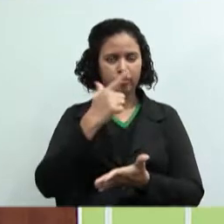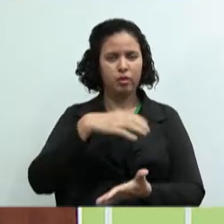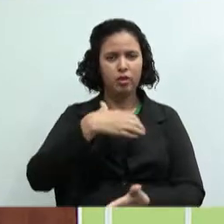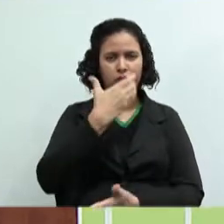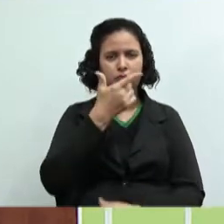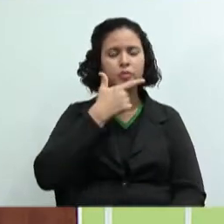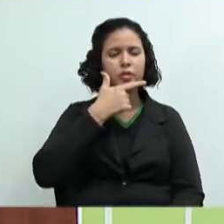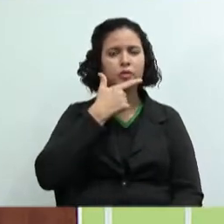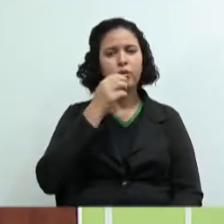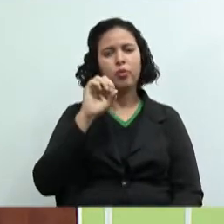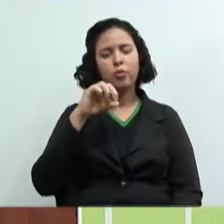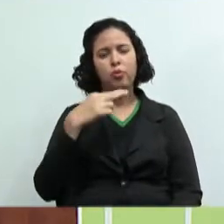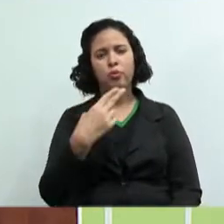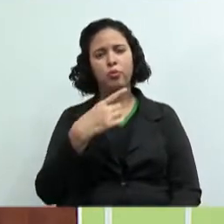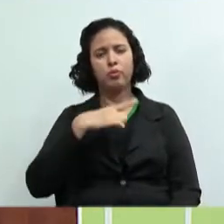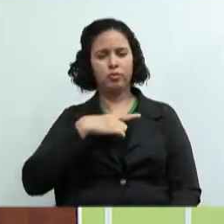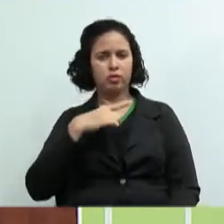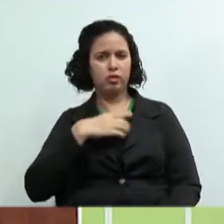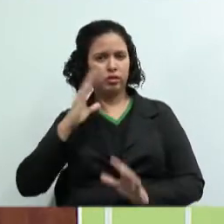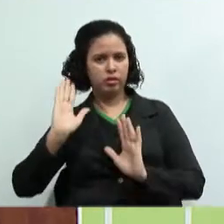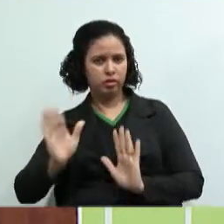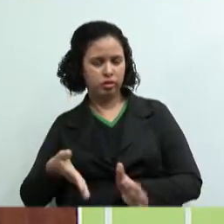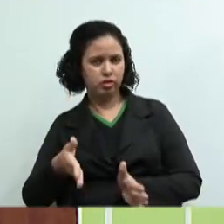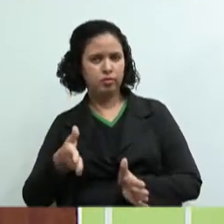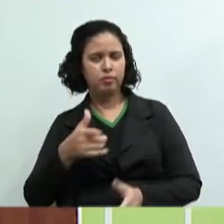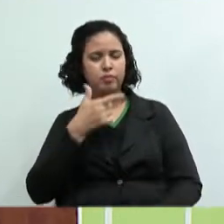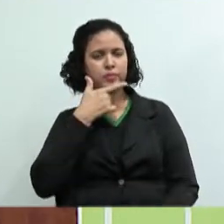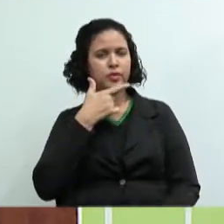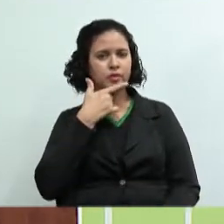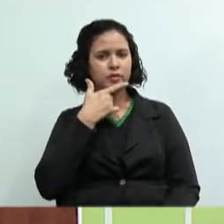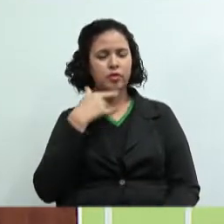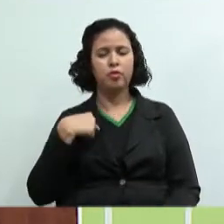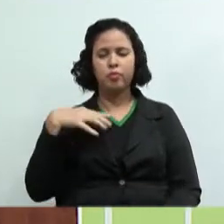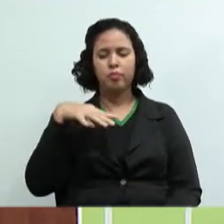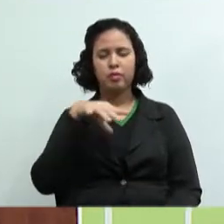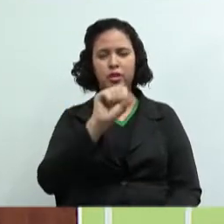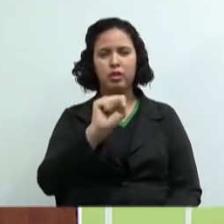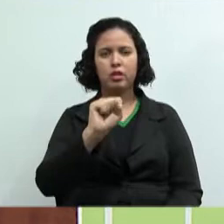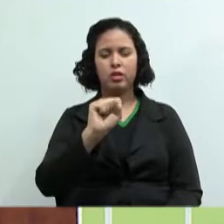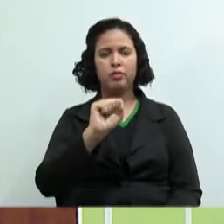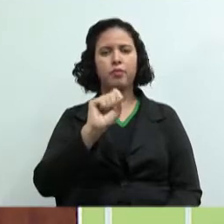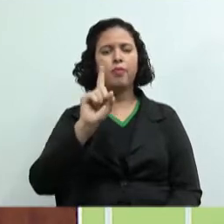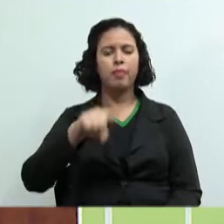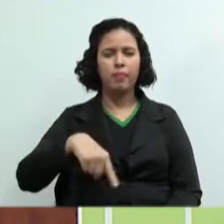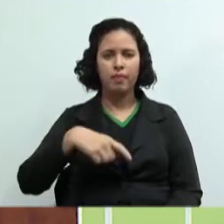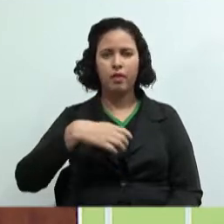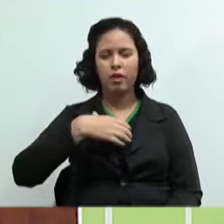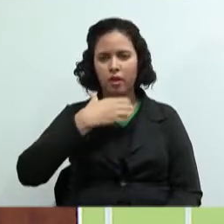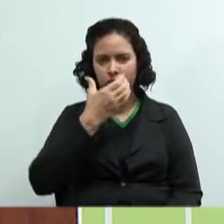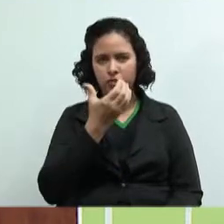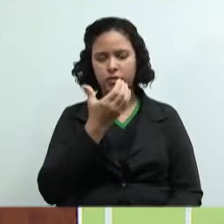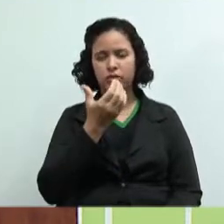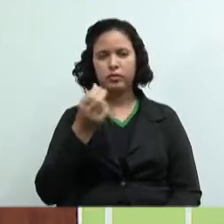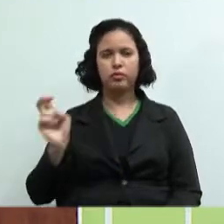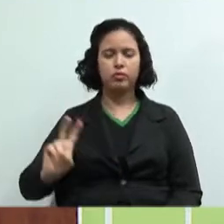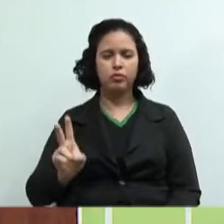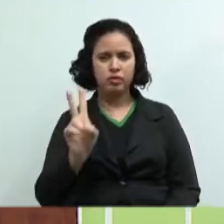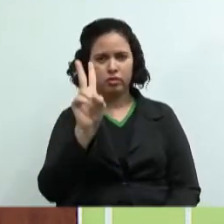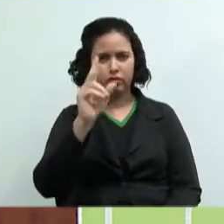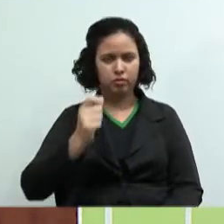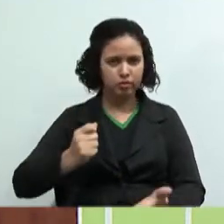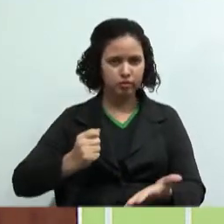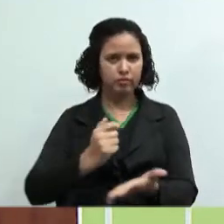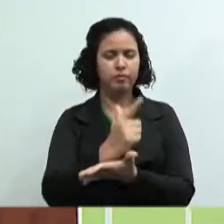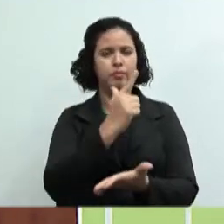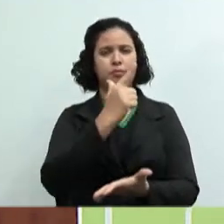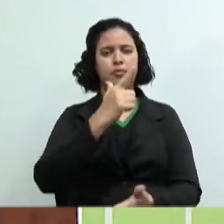tenho a manga. Então eu vou pegar o quê? Eu vou pegar a fruta, se eu for comprar o valor que eu comprei